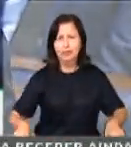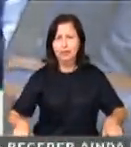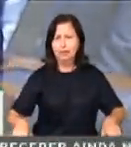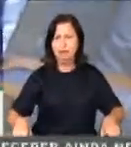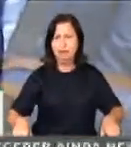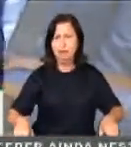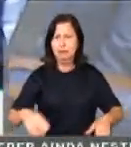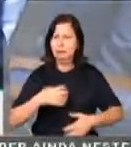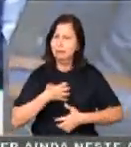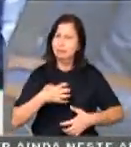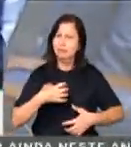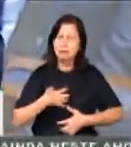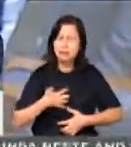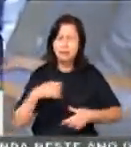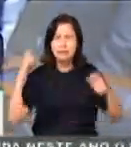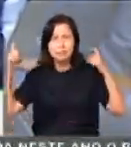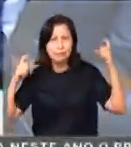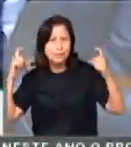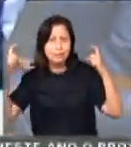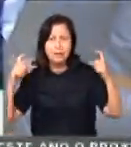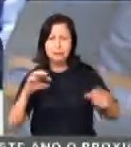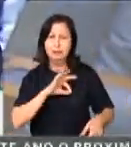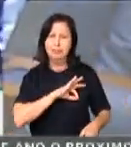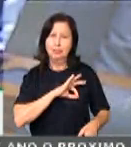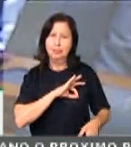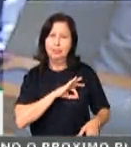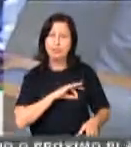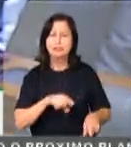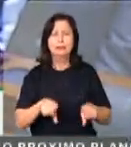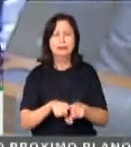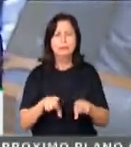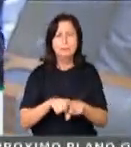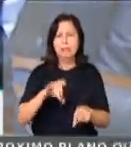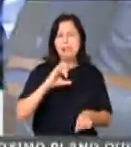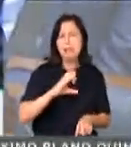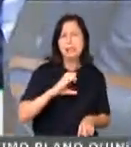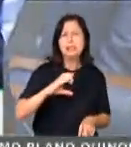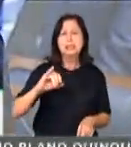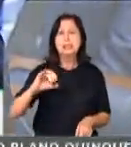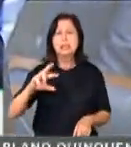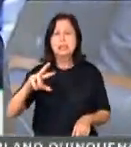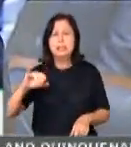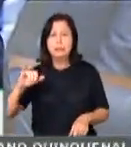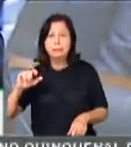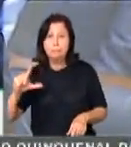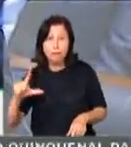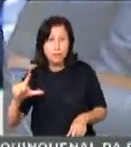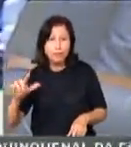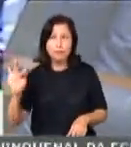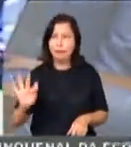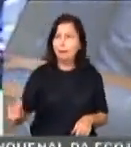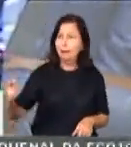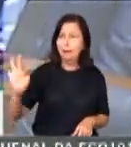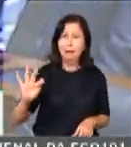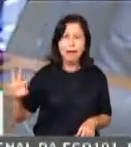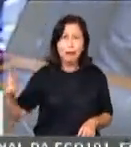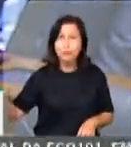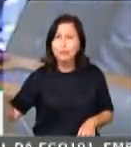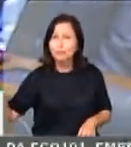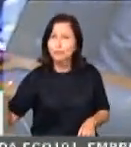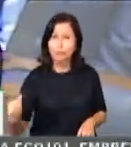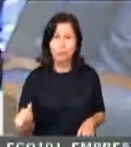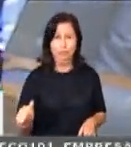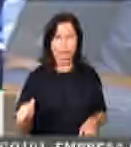militares, mas também nas delegacias, para os policiais civis, policiais federais, para o conjunto dos trabalhadores e dizer que